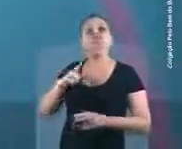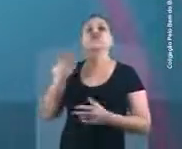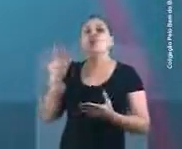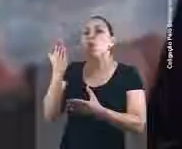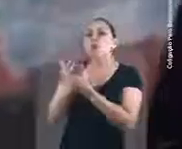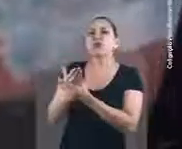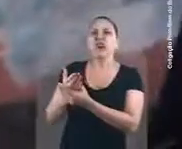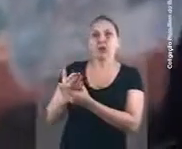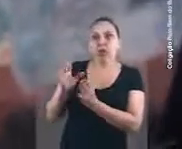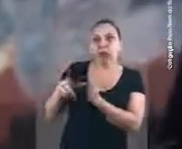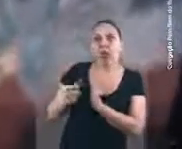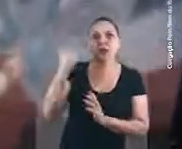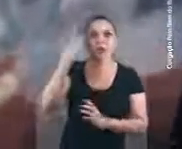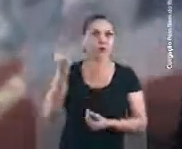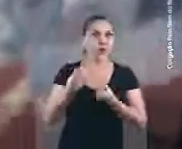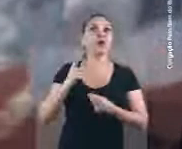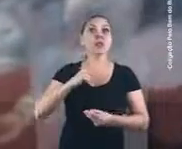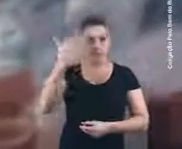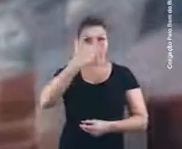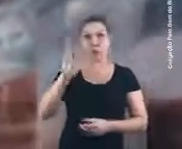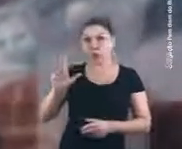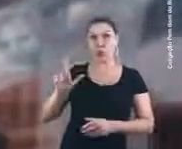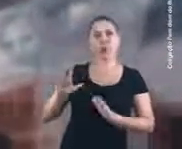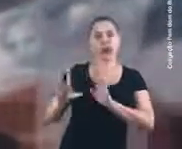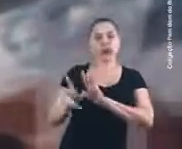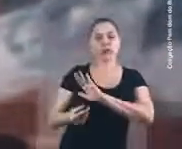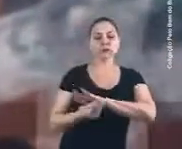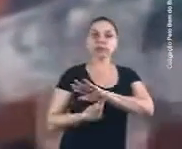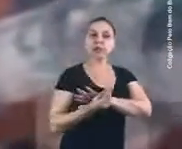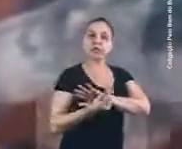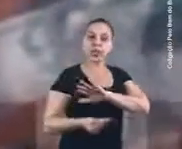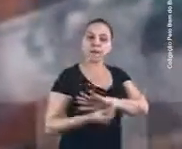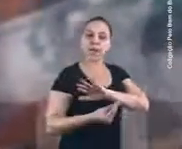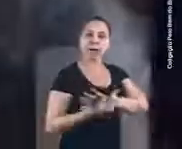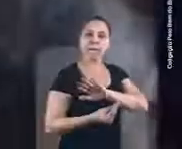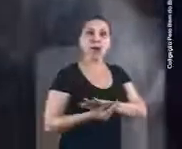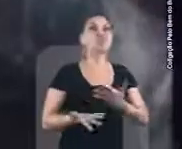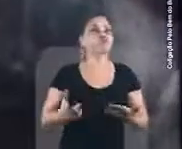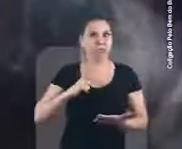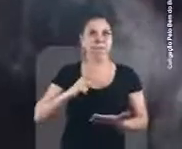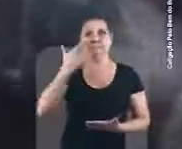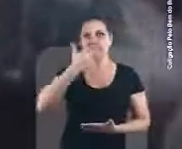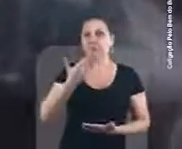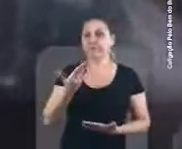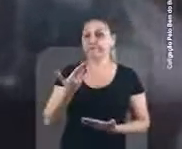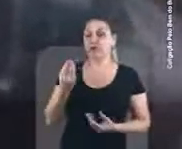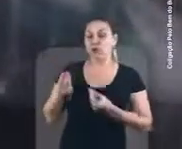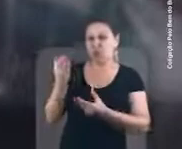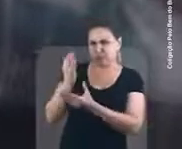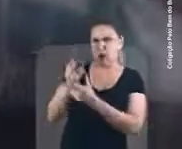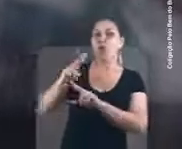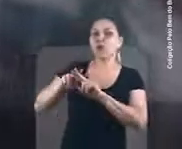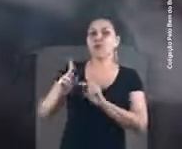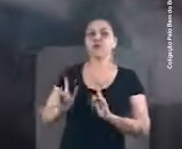crime comum. Existem provas de que Lula cometeu os crimes de corrupção passiva e lavagem de dinheiro. A condenação de Lula, no caso do